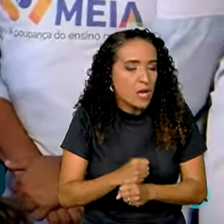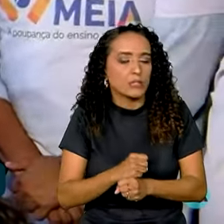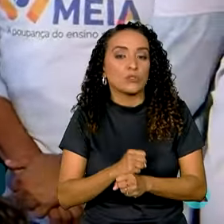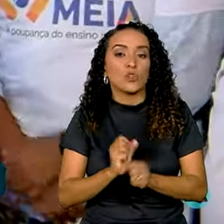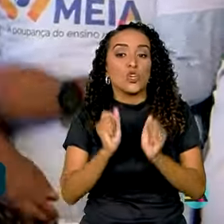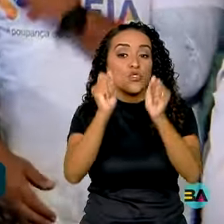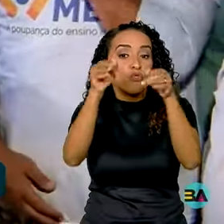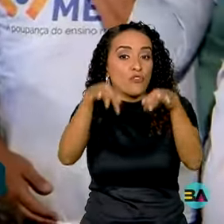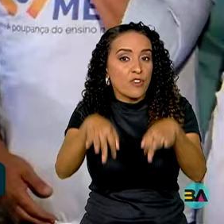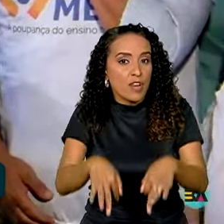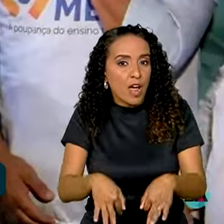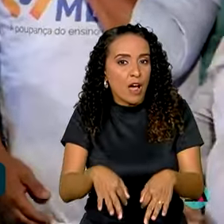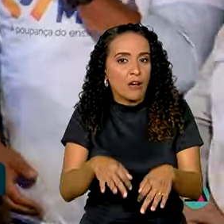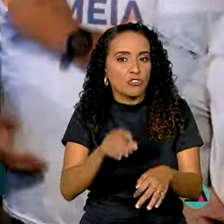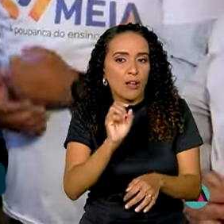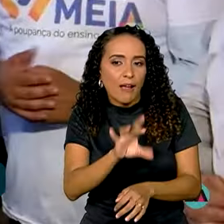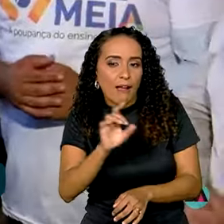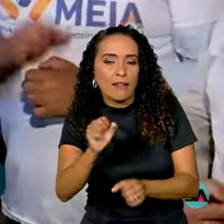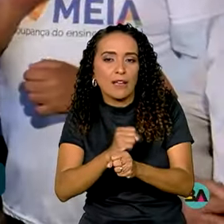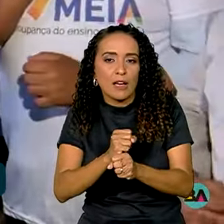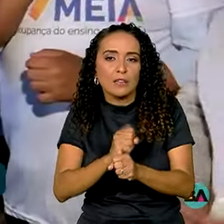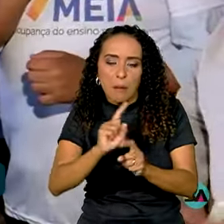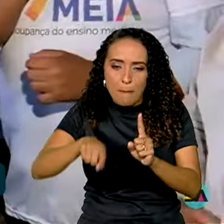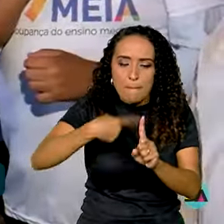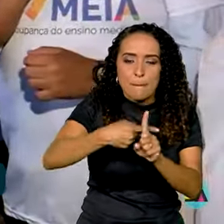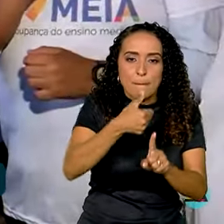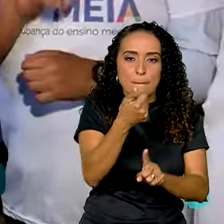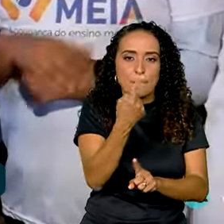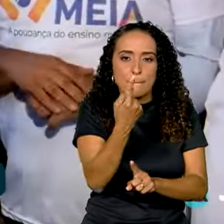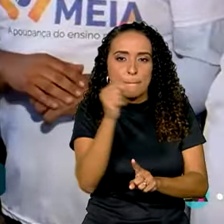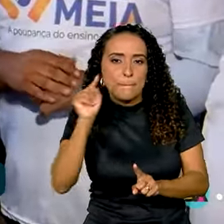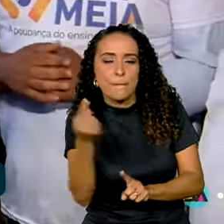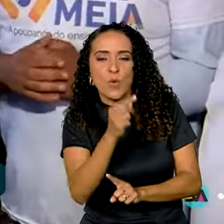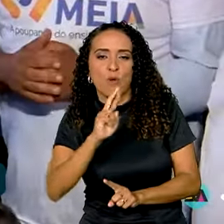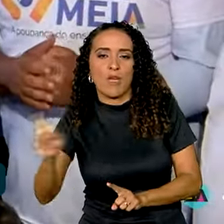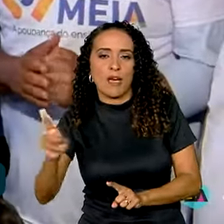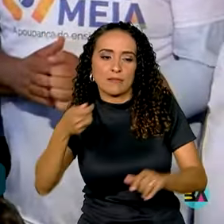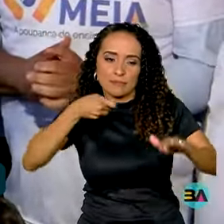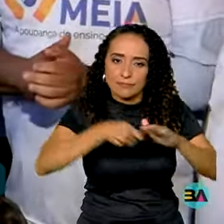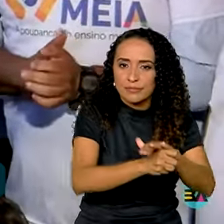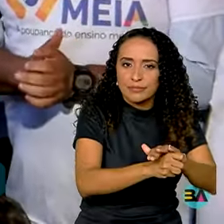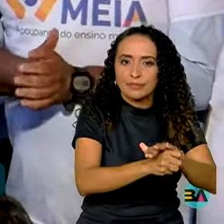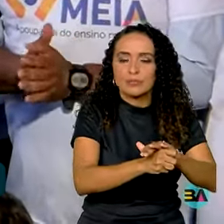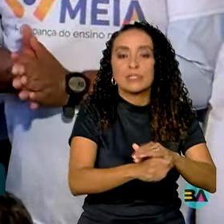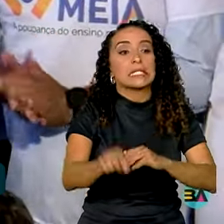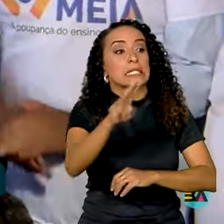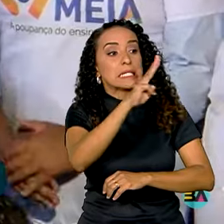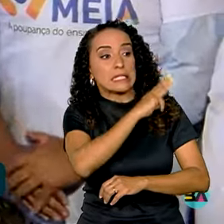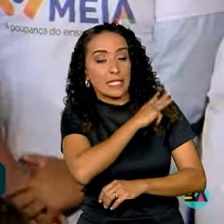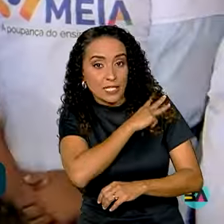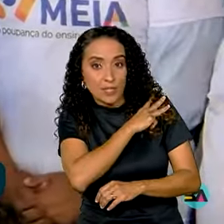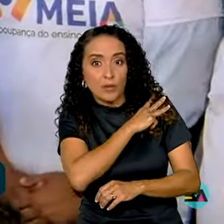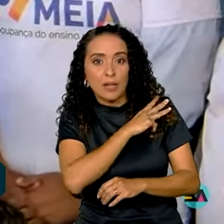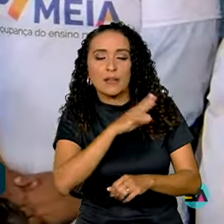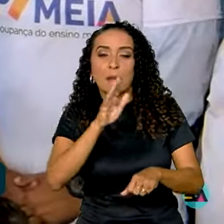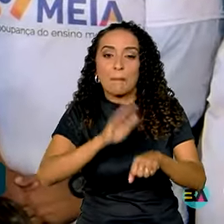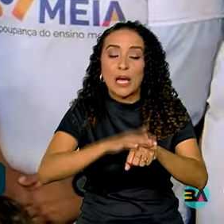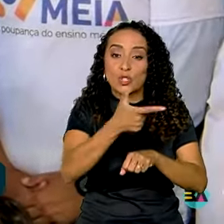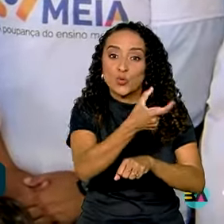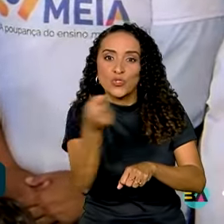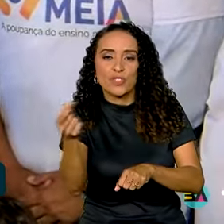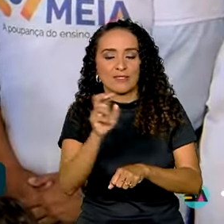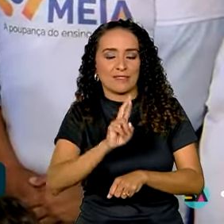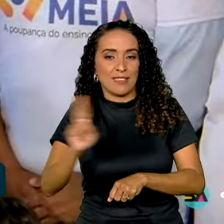ao final de cada ano, mais mil reais depositados numa poupança. E, no caso do terceiro ano, mais 200